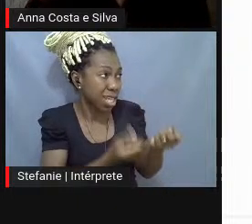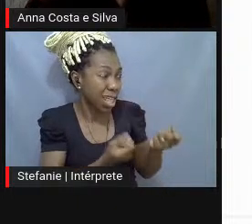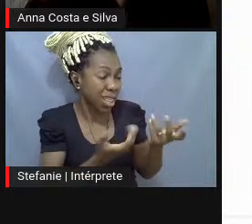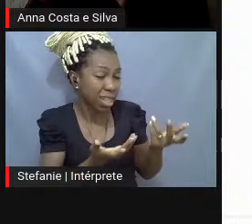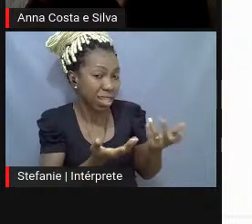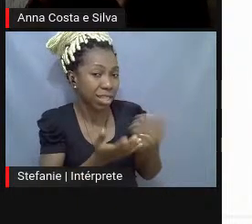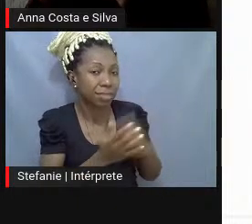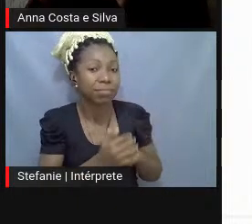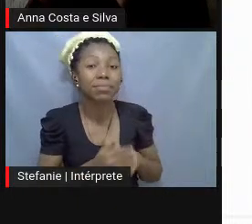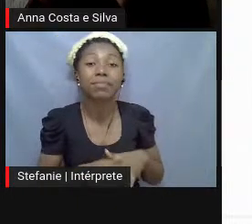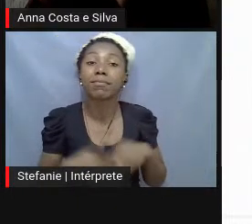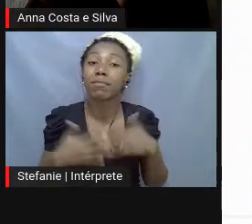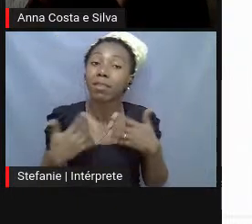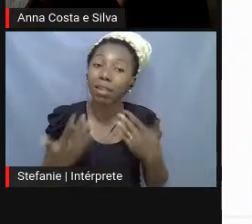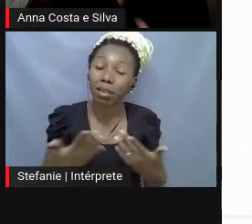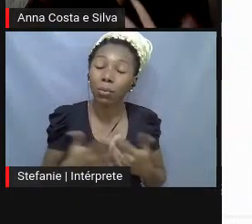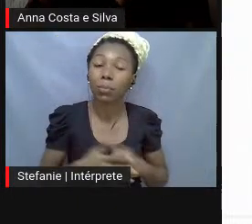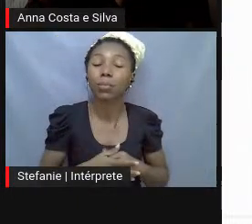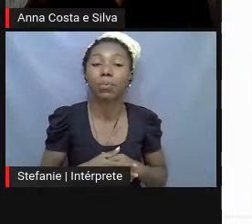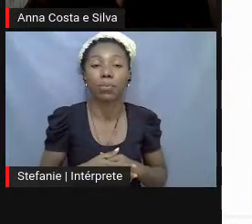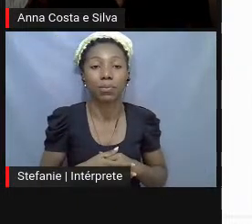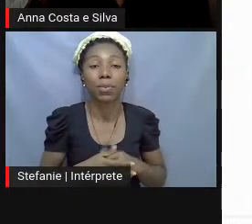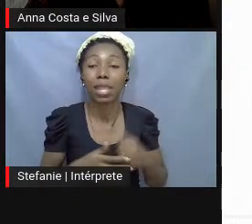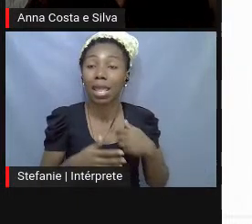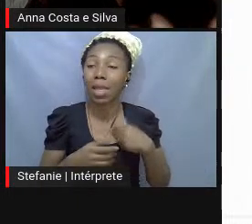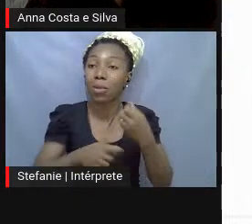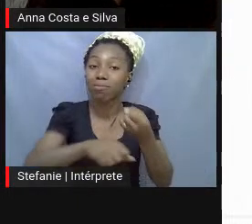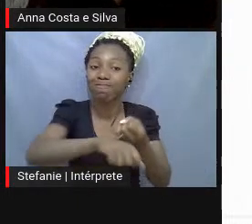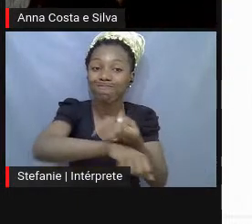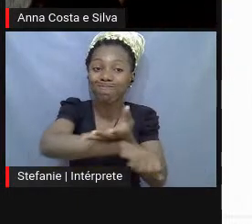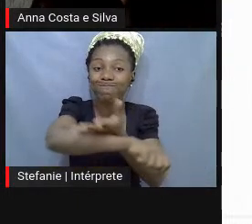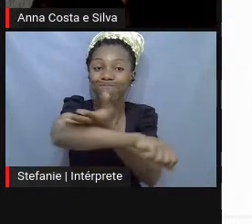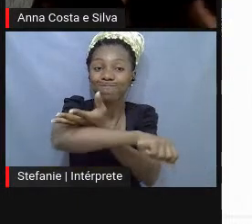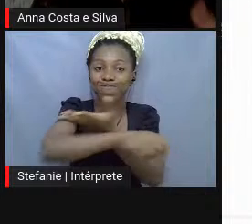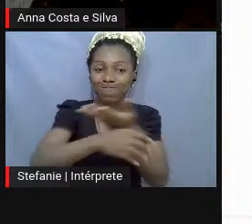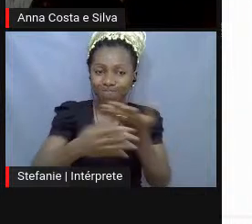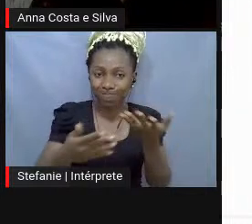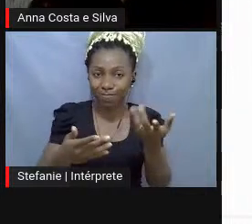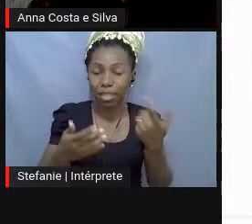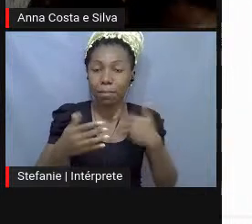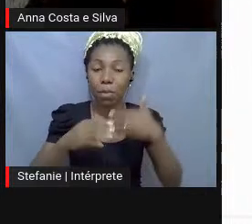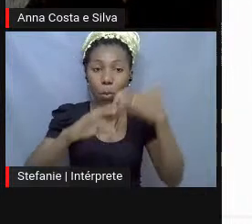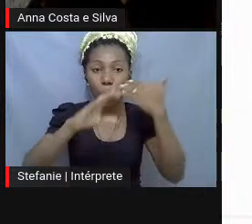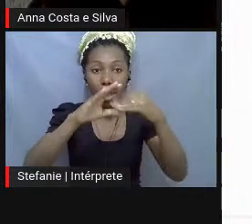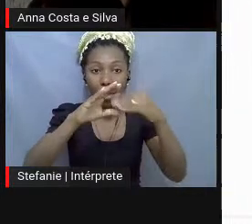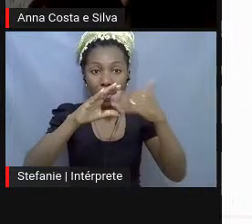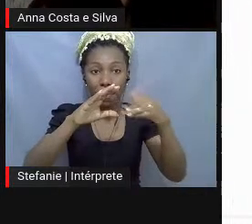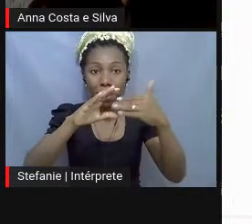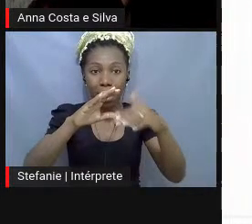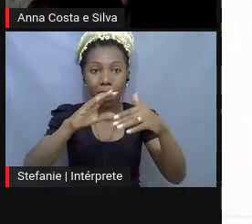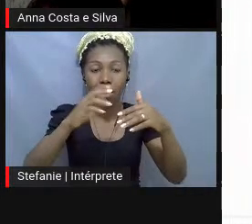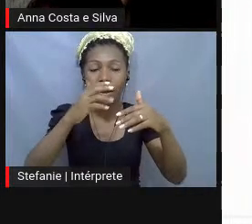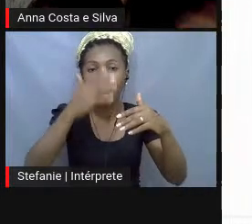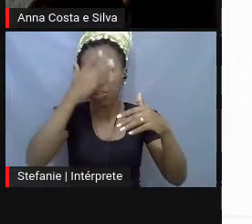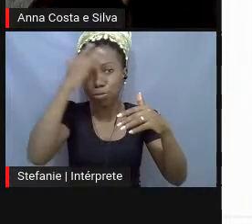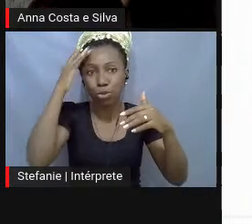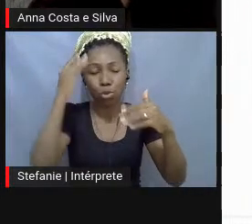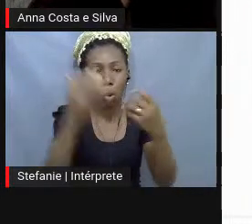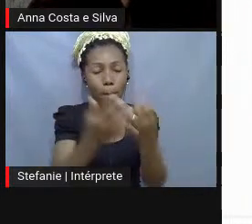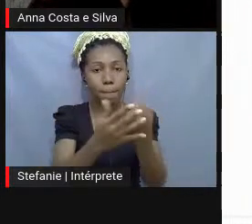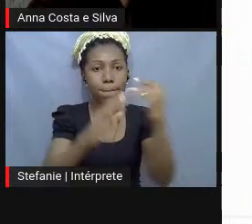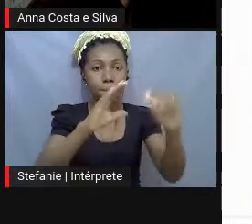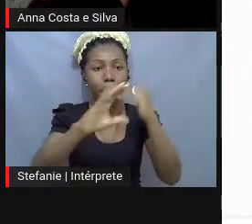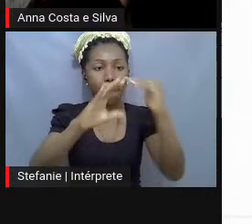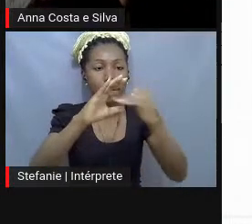É... E... E me emocionava, assim, a minha caixa de entrada também virar esse portal pra tantos